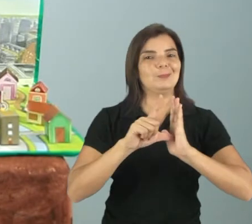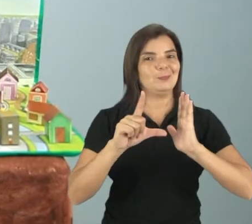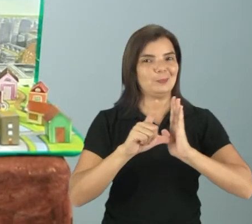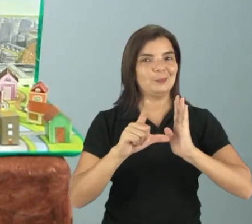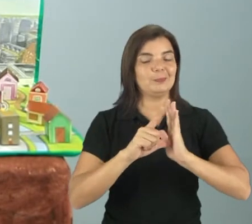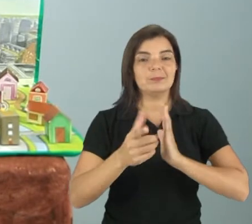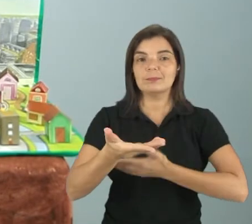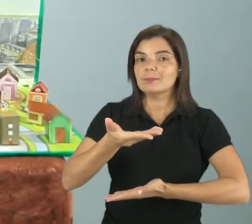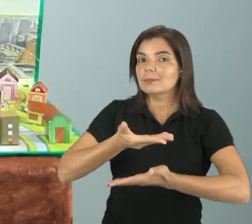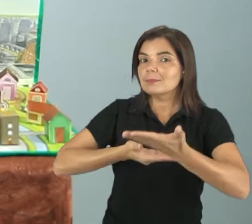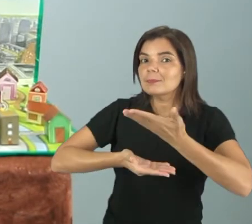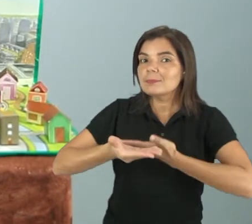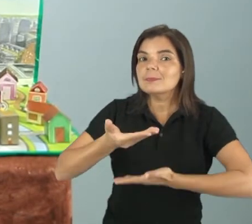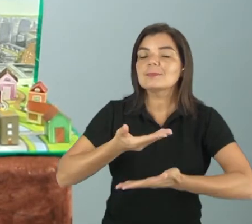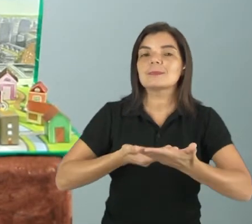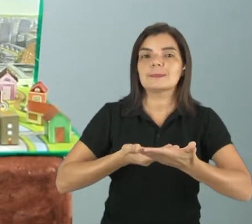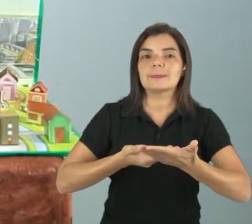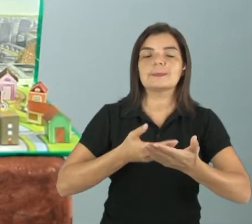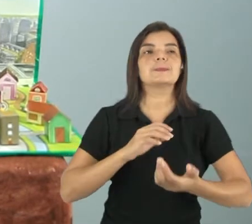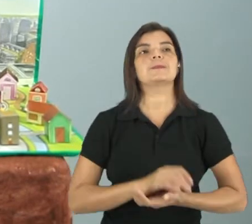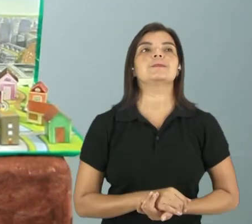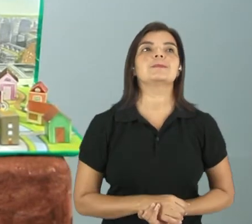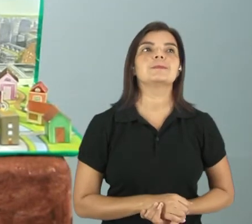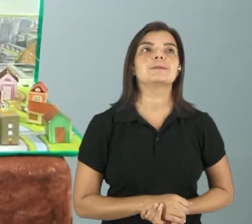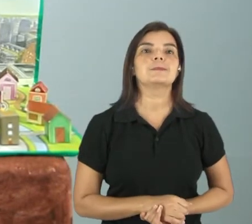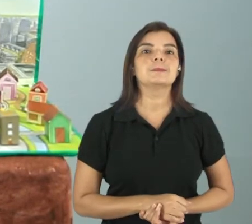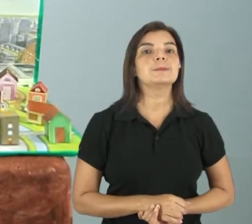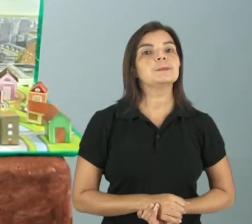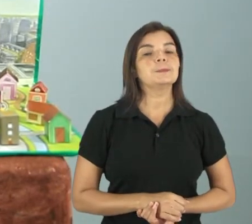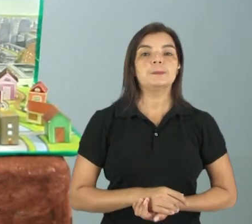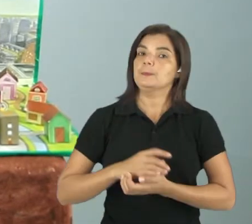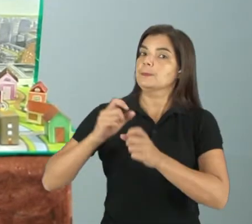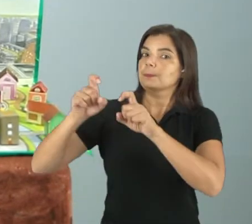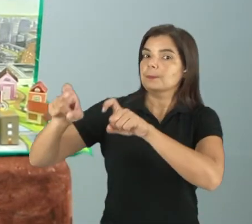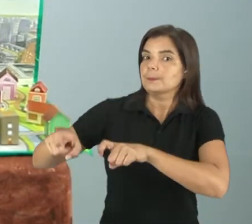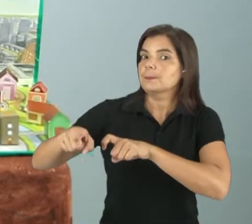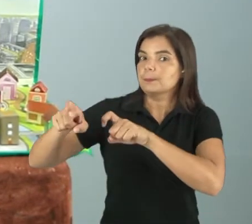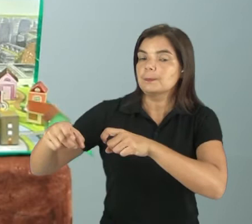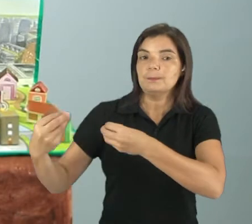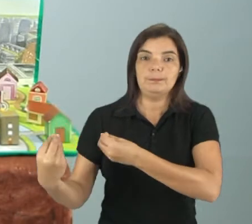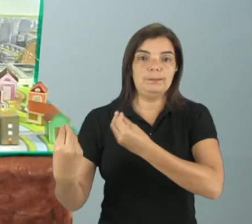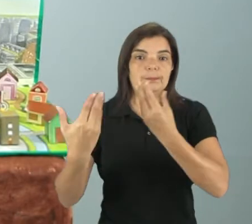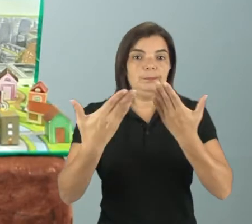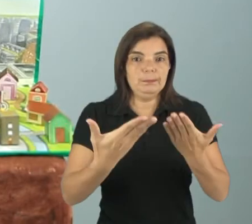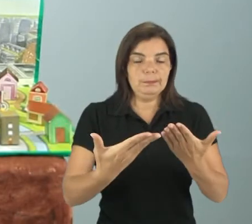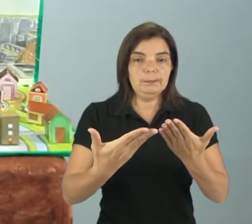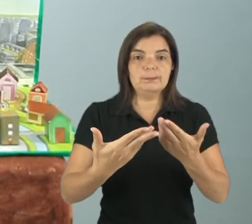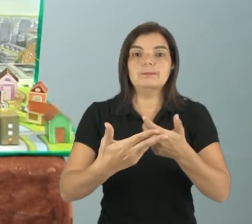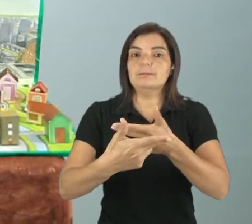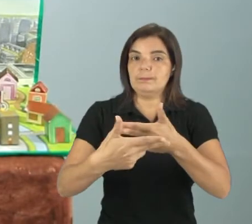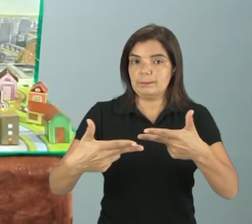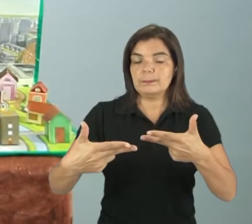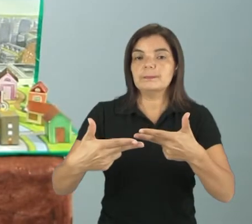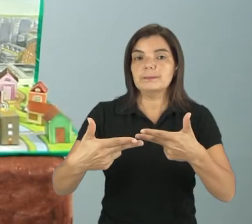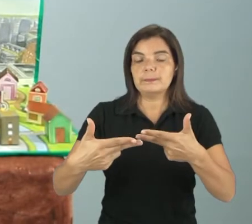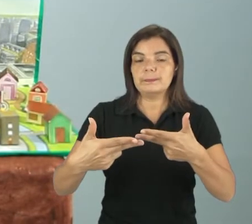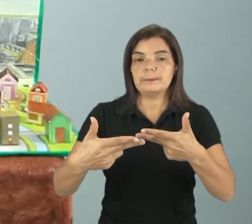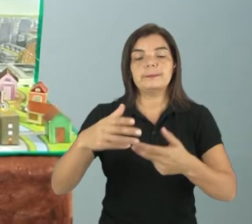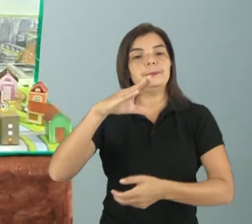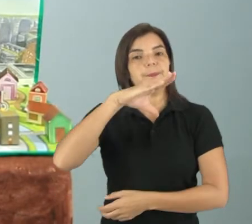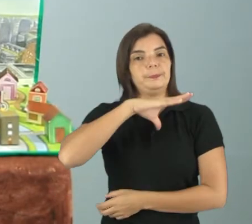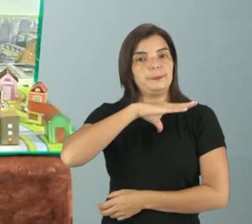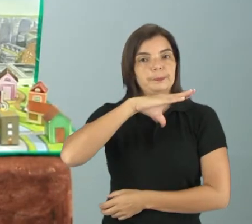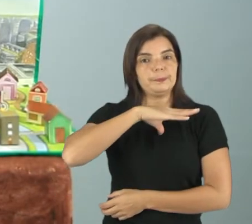tem essa relação. Aqui, a zona rural, ela fornece esses produtos, né, a matéria-prima para a zona